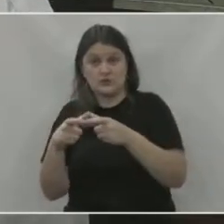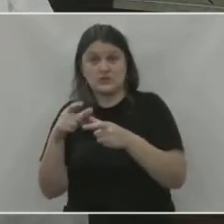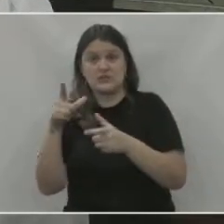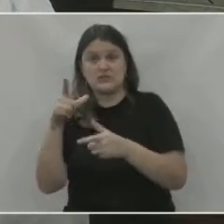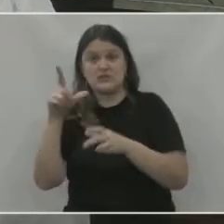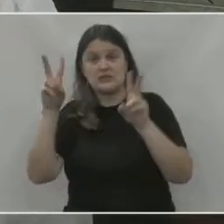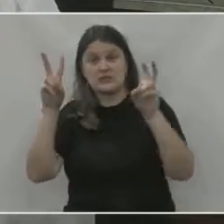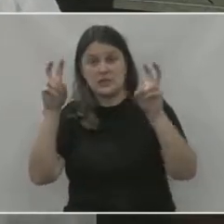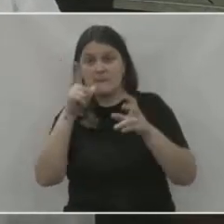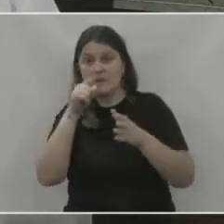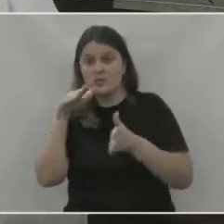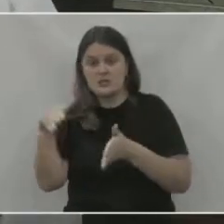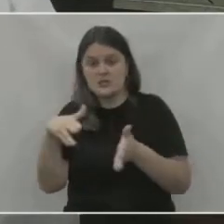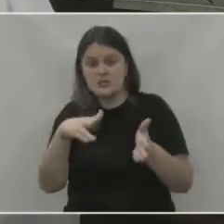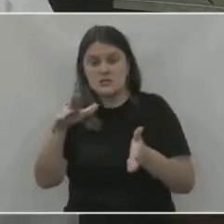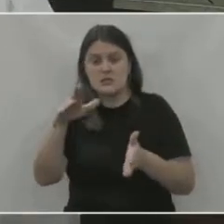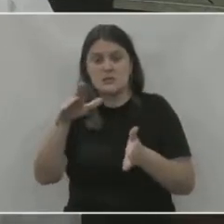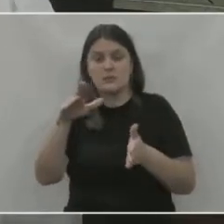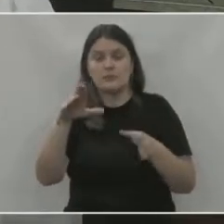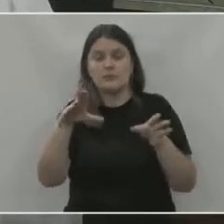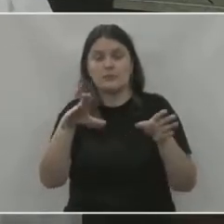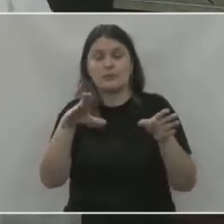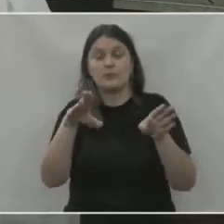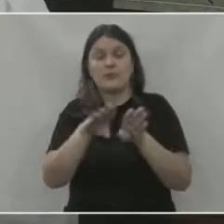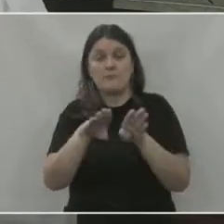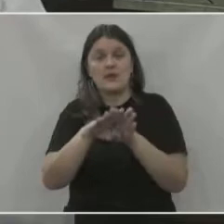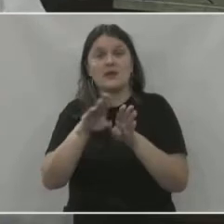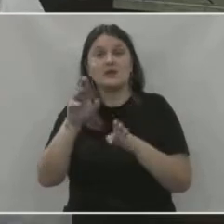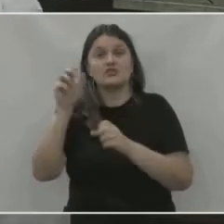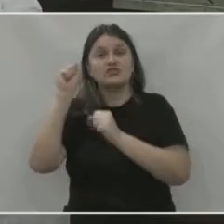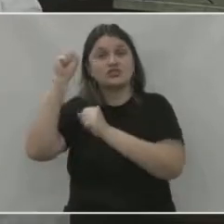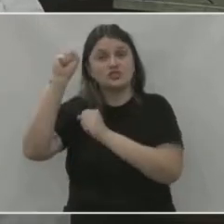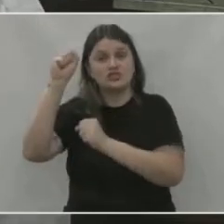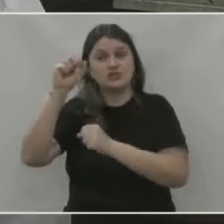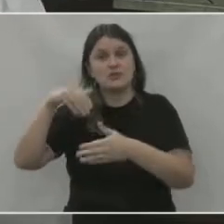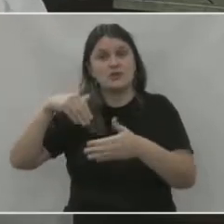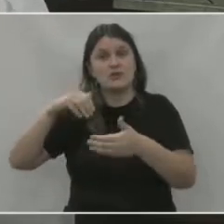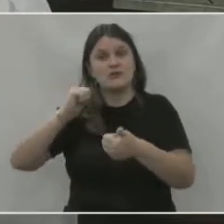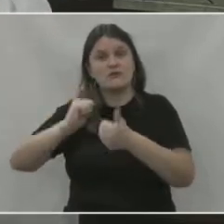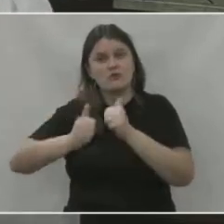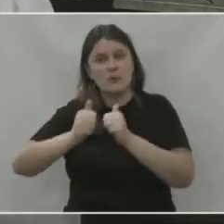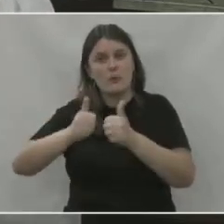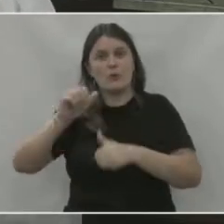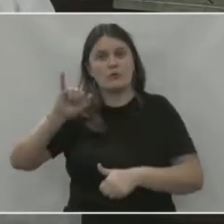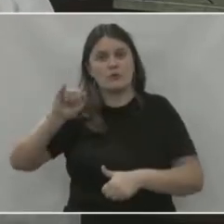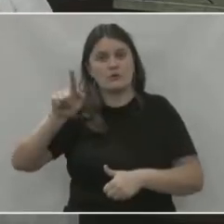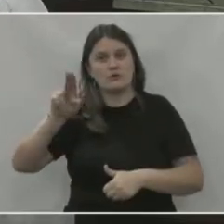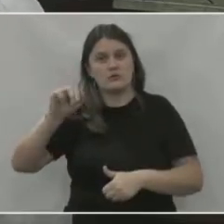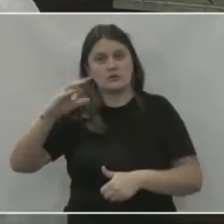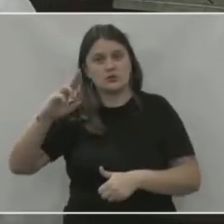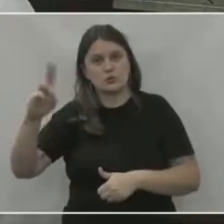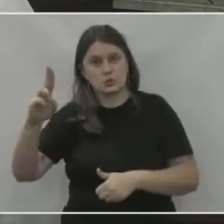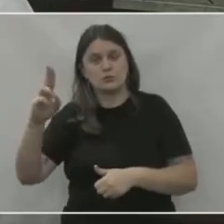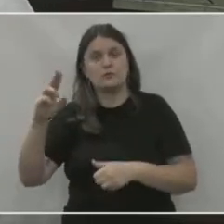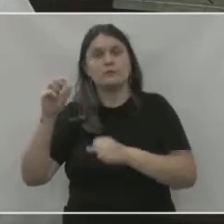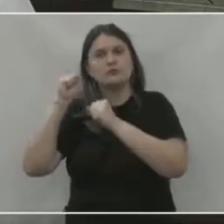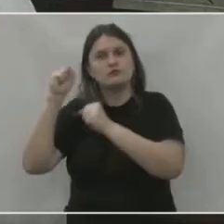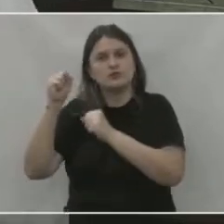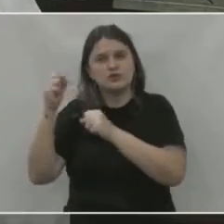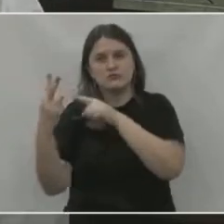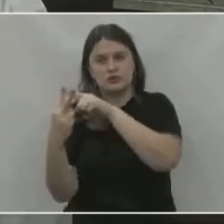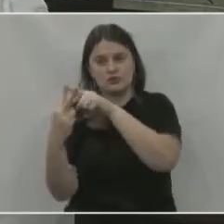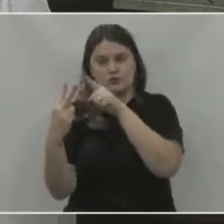Iguaçu, o time de futebol de nossa cidade. Porque, como diz ele, aí pertence a dois municípios e a dois